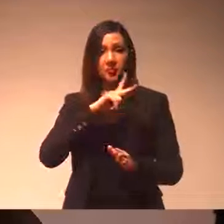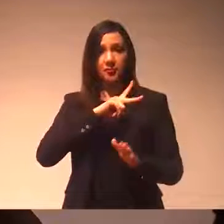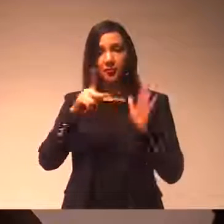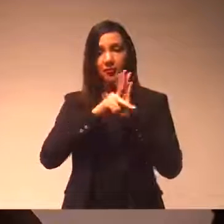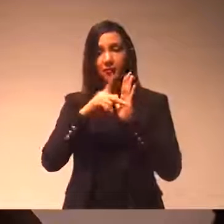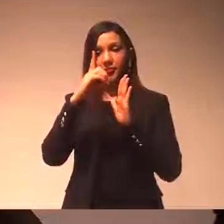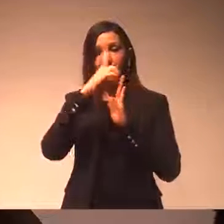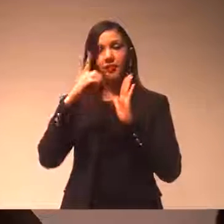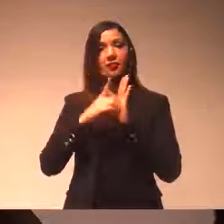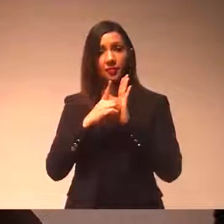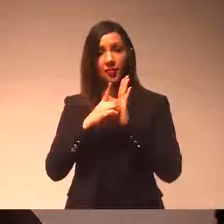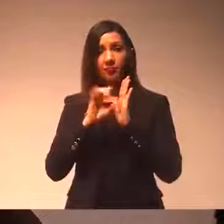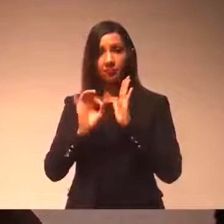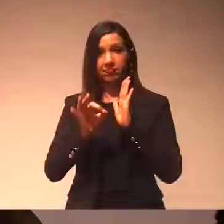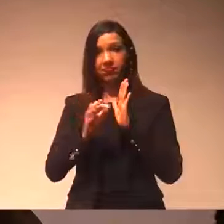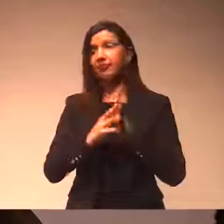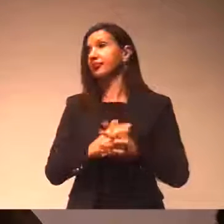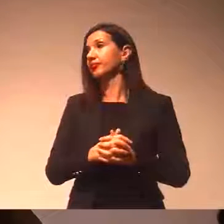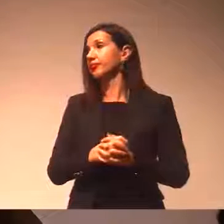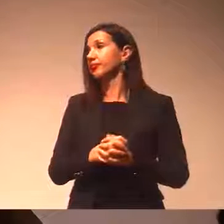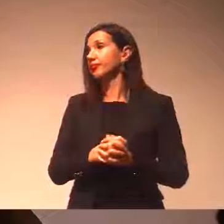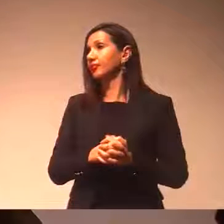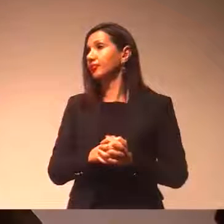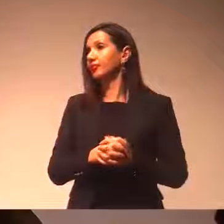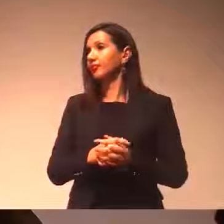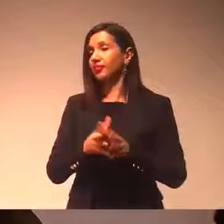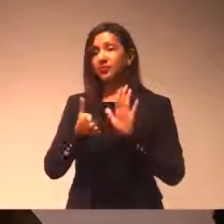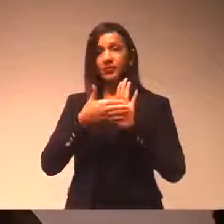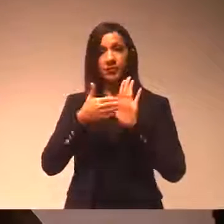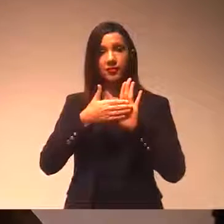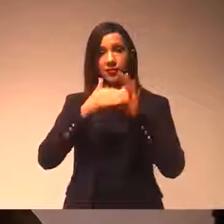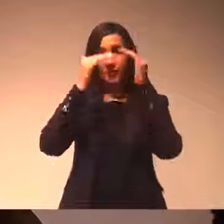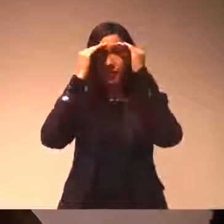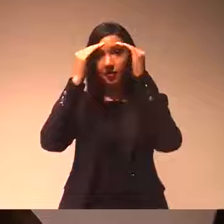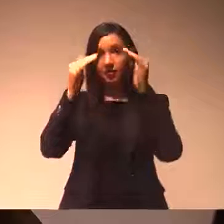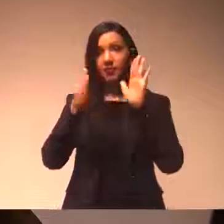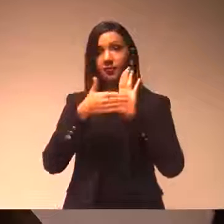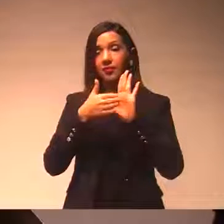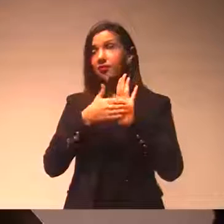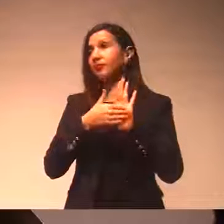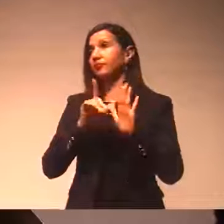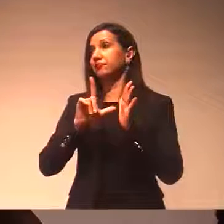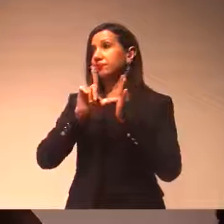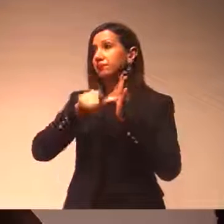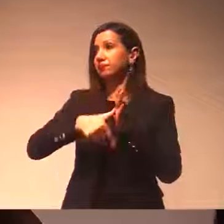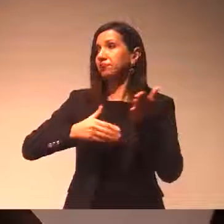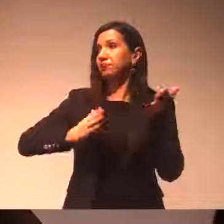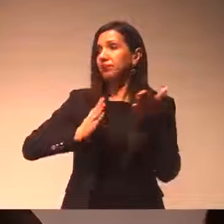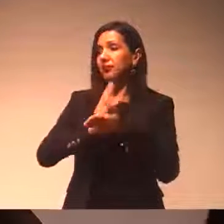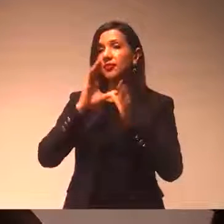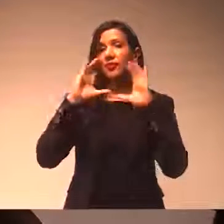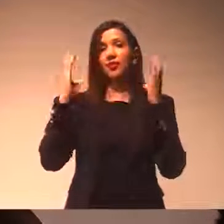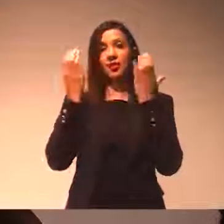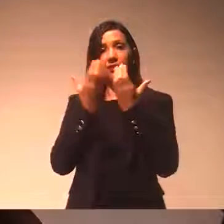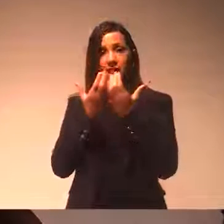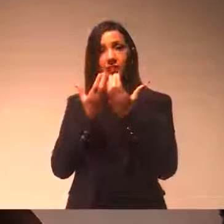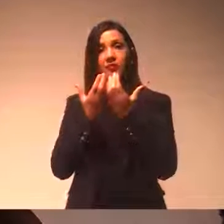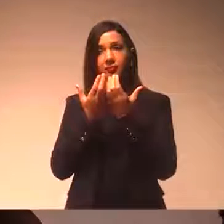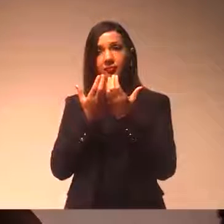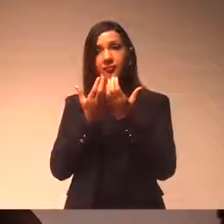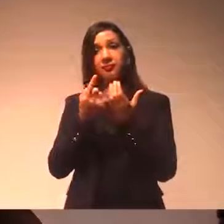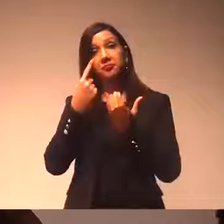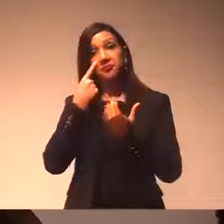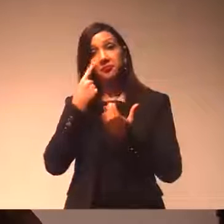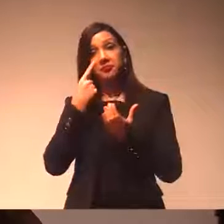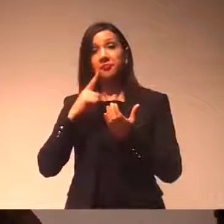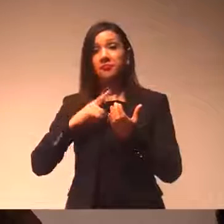decreto. O meu entendimento era esse, que aquela lei autorizava, após a aprovação da Câmara, que era o que prevê